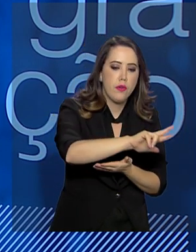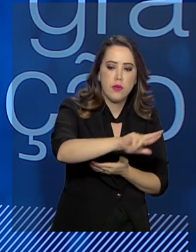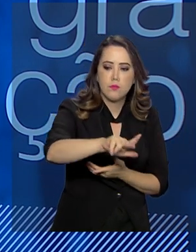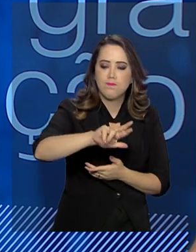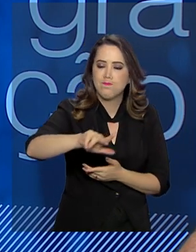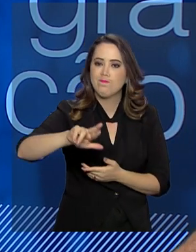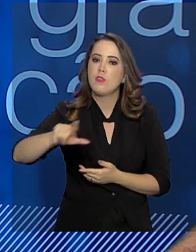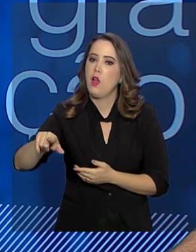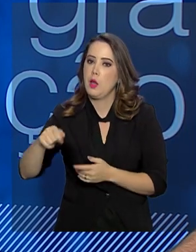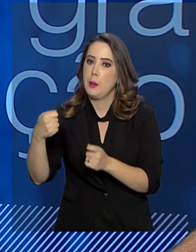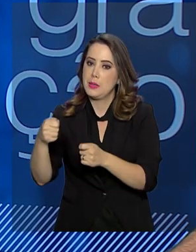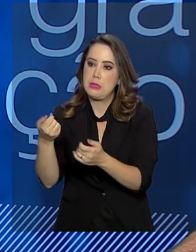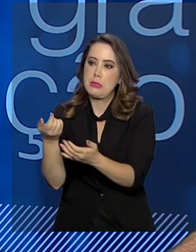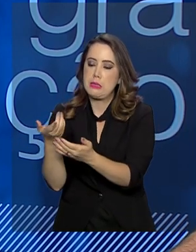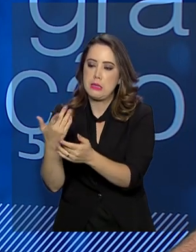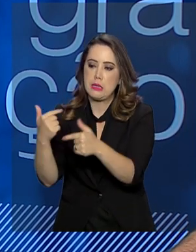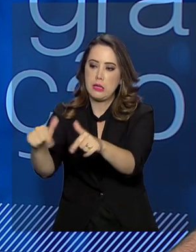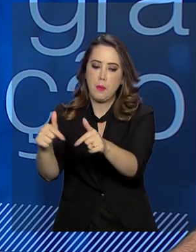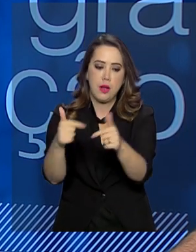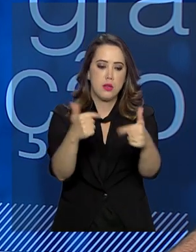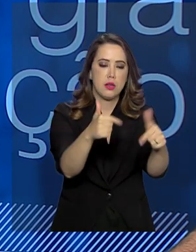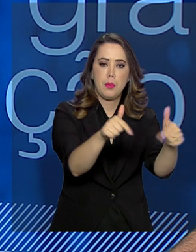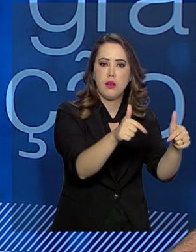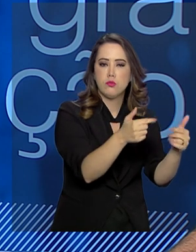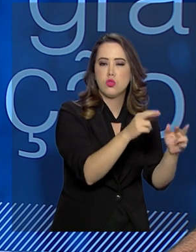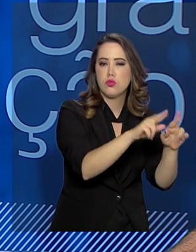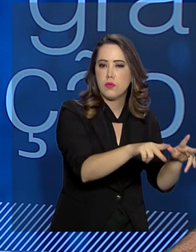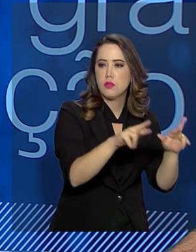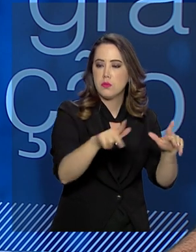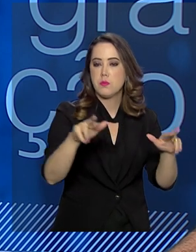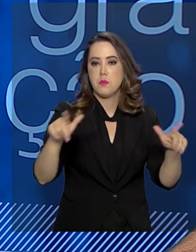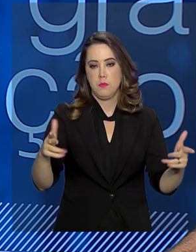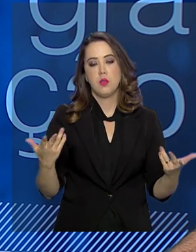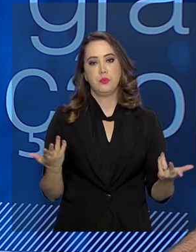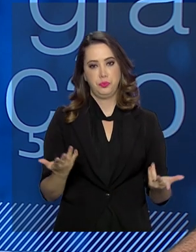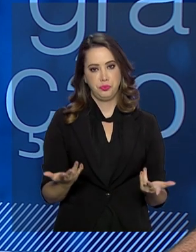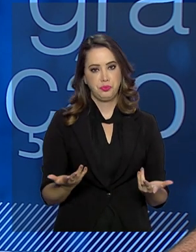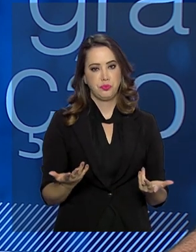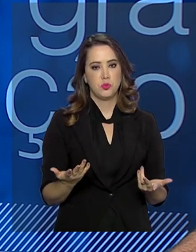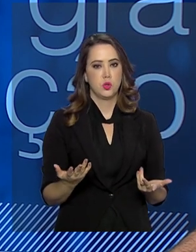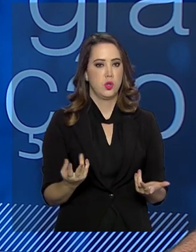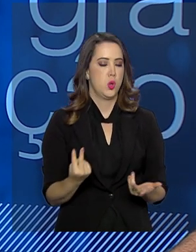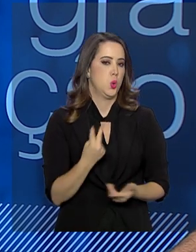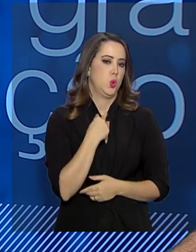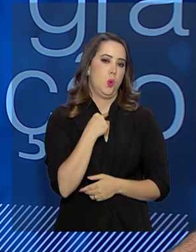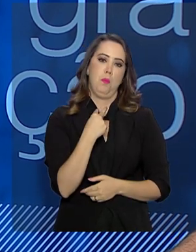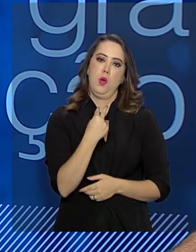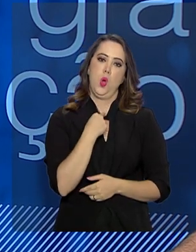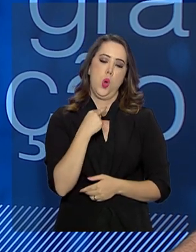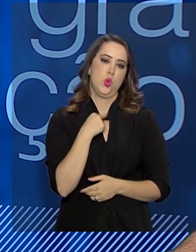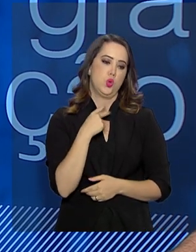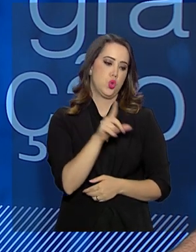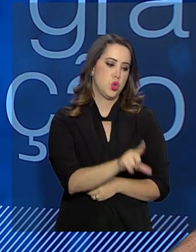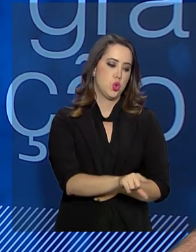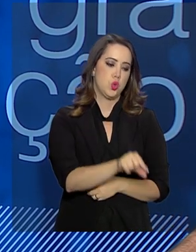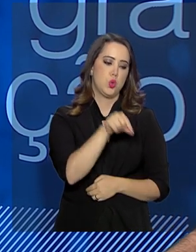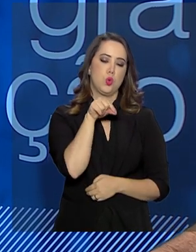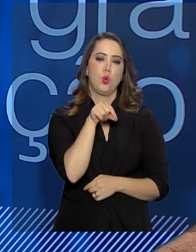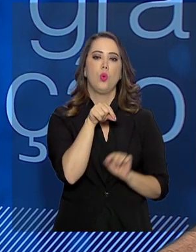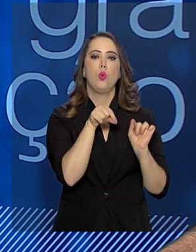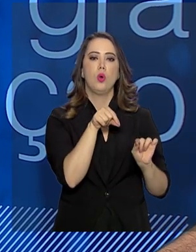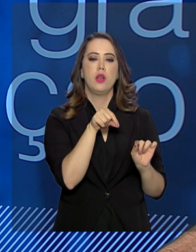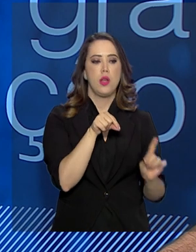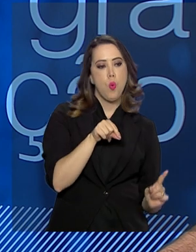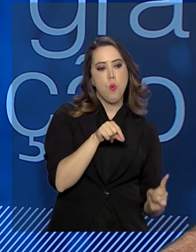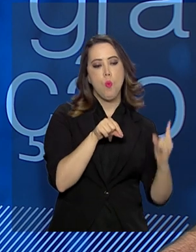que nós estamos dando para as regiões. Mas não dá para escolher, para priorizar